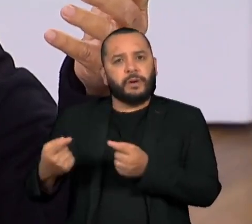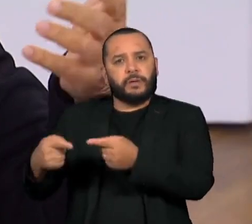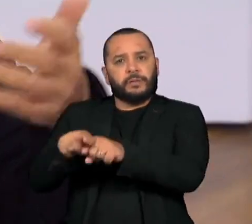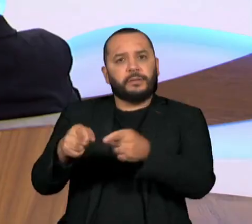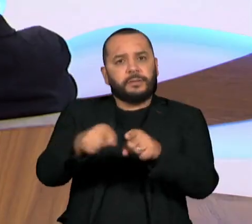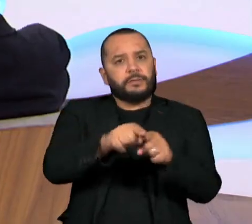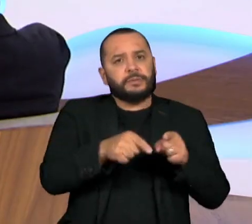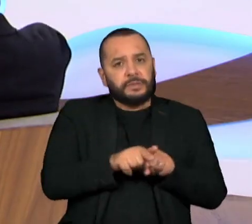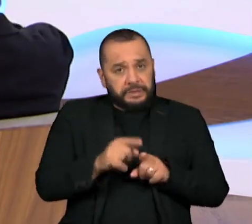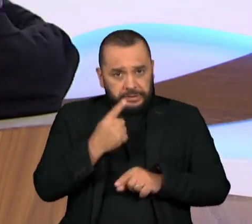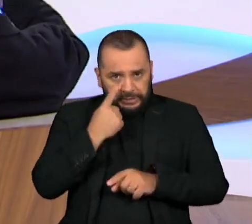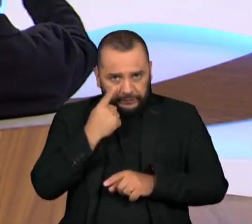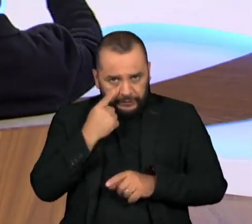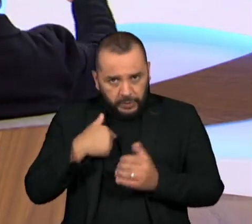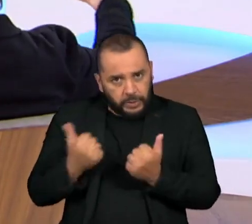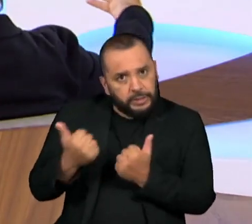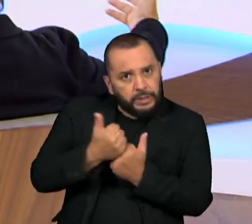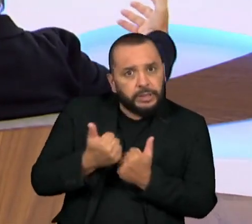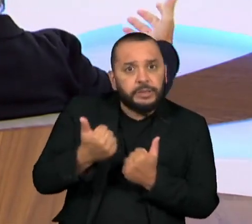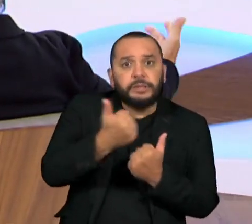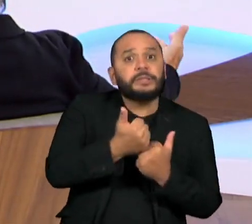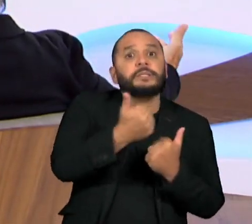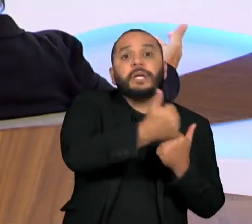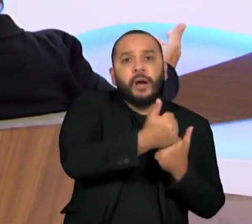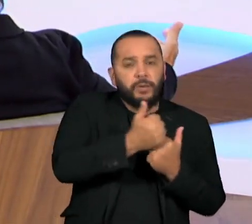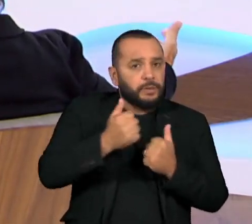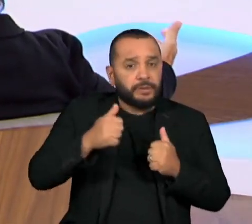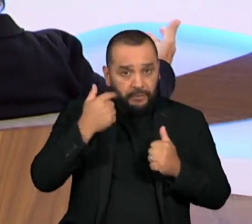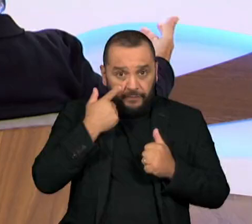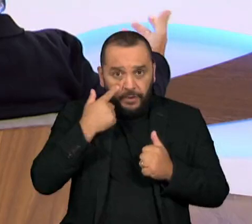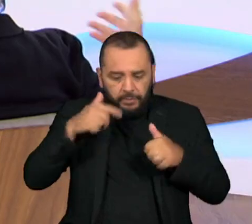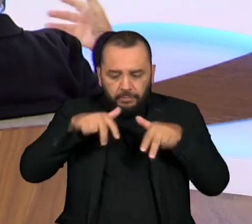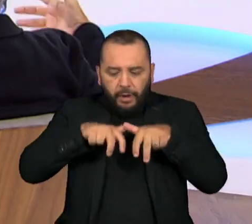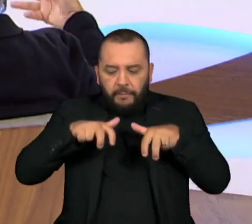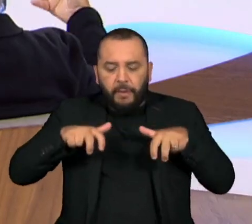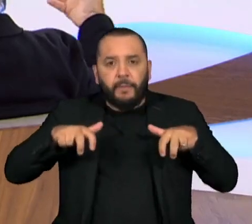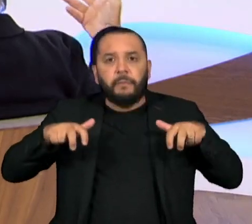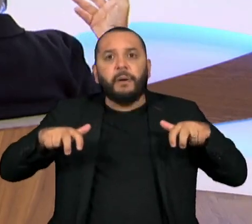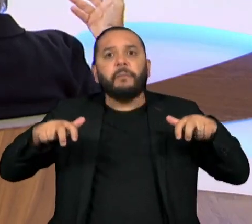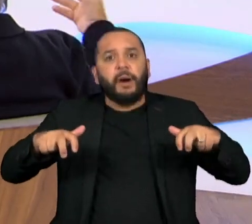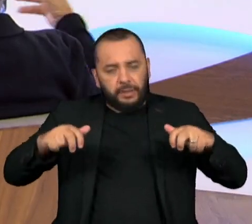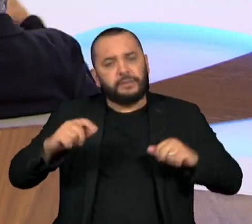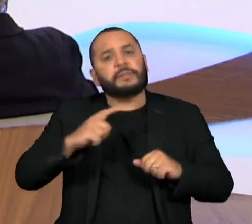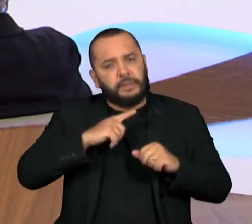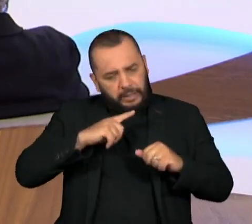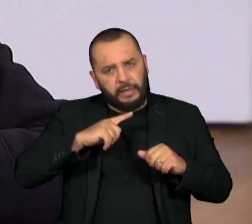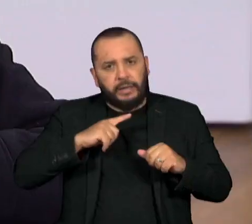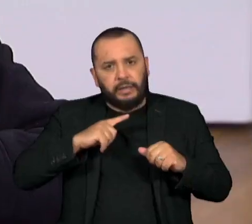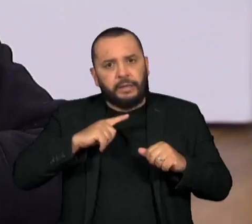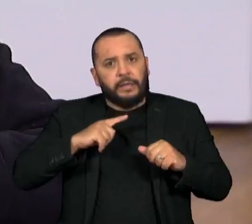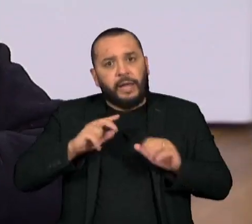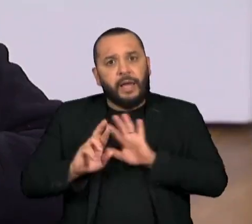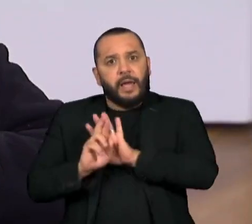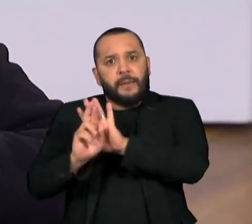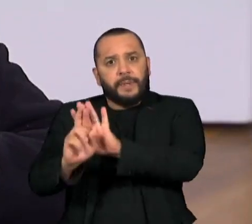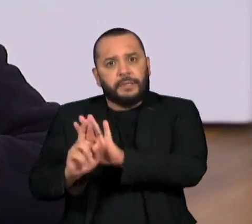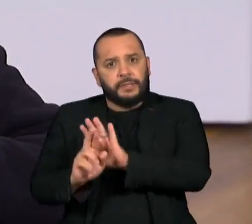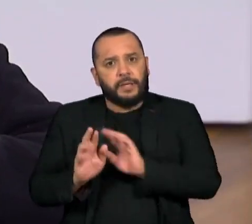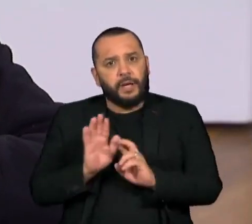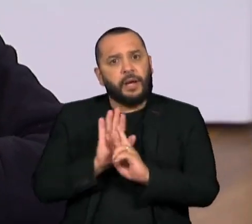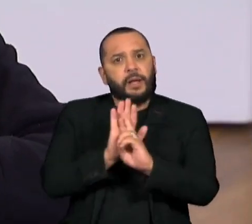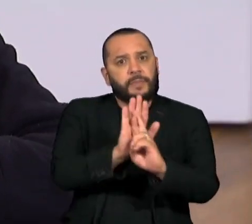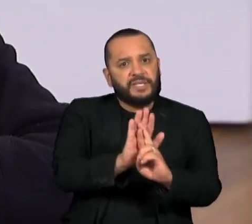transição é uma transição extremamente ampla, Com várias... Então, eu acho que essa